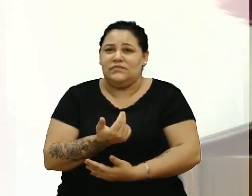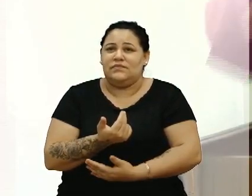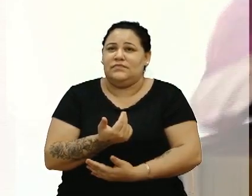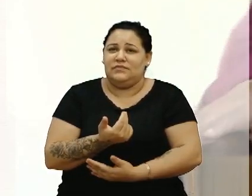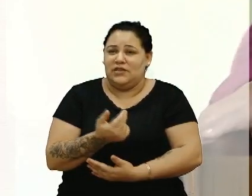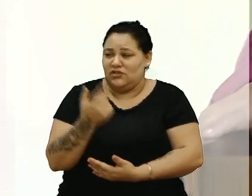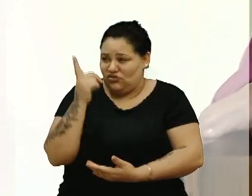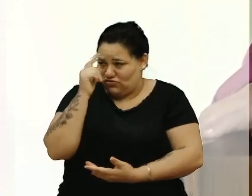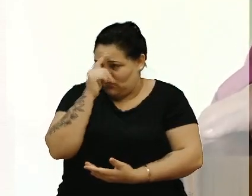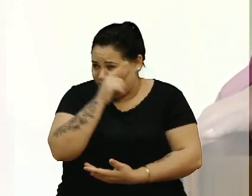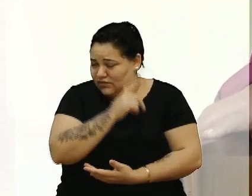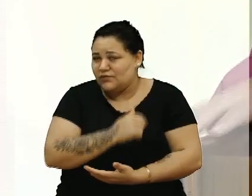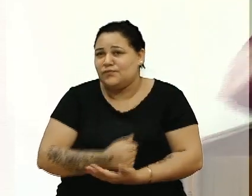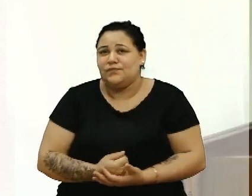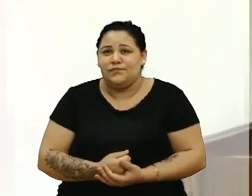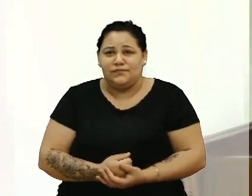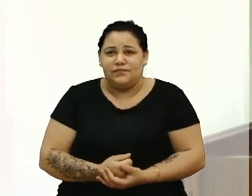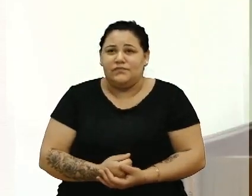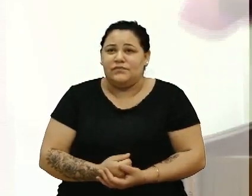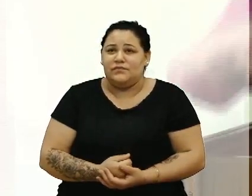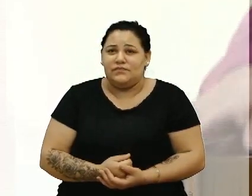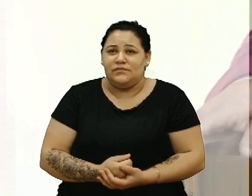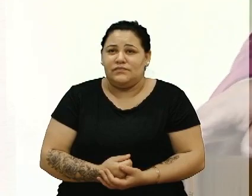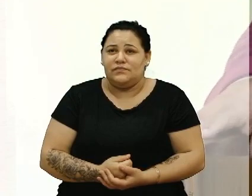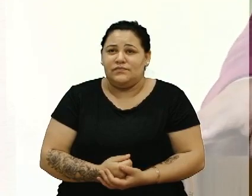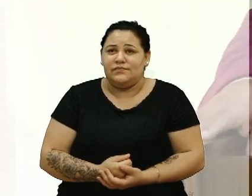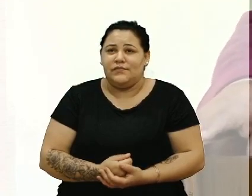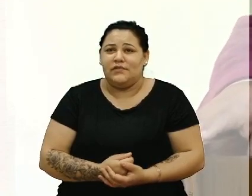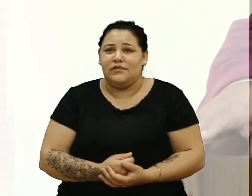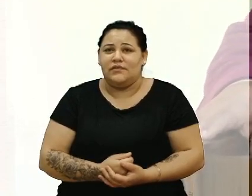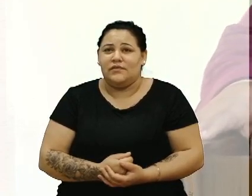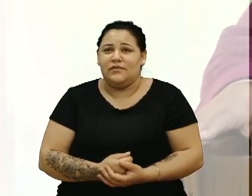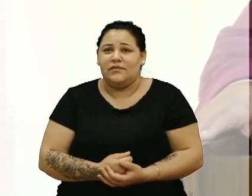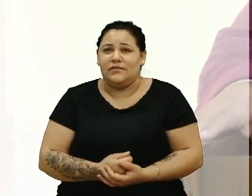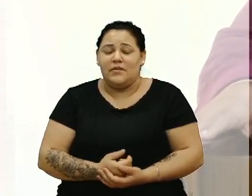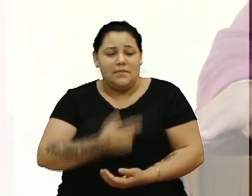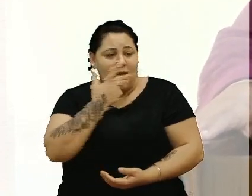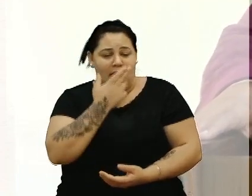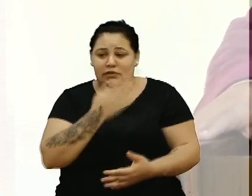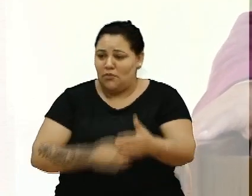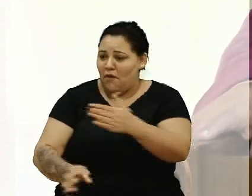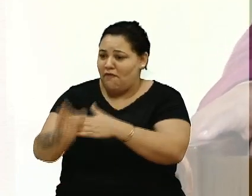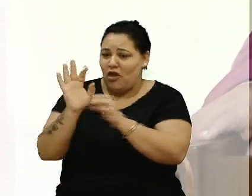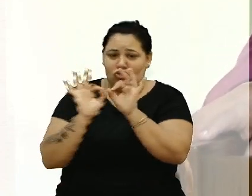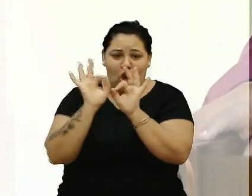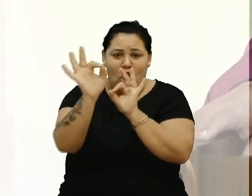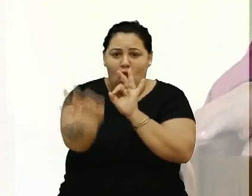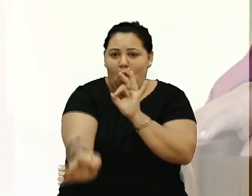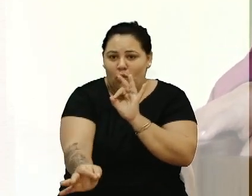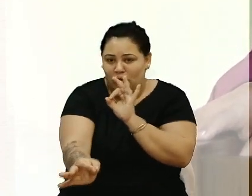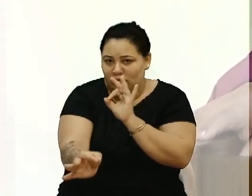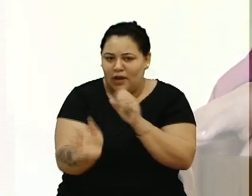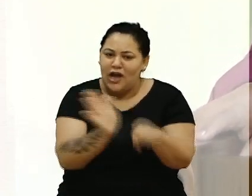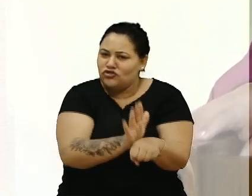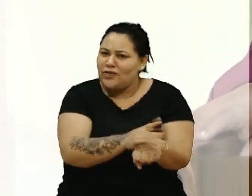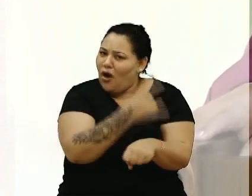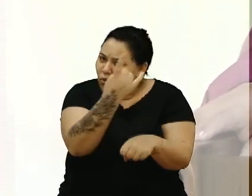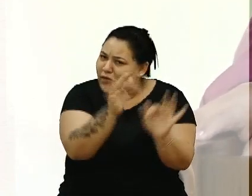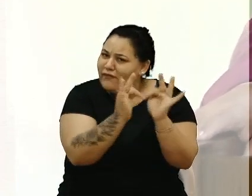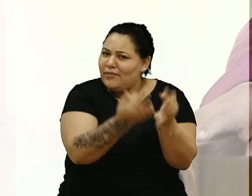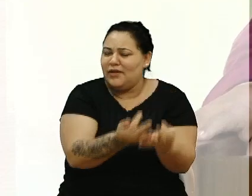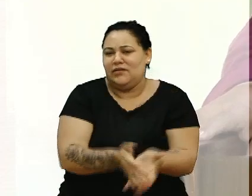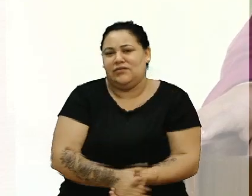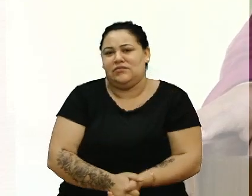a Florianópolis, daqui não sei aonde, se leva uma eternidade, mesmo que seja de noite, levar alguma família. Então, isso, algumas